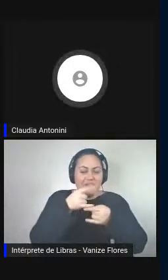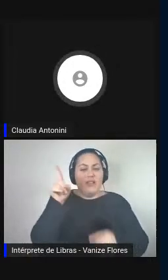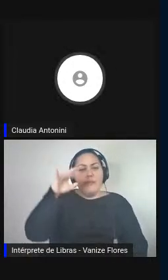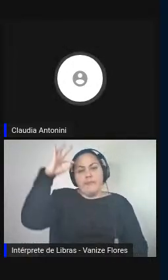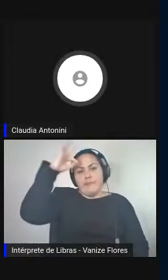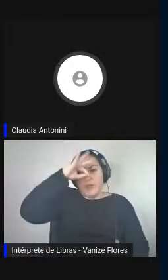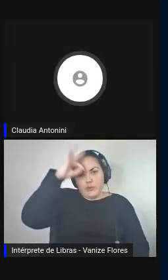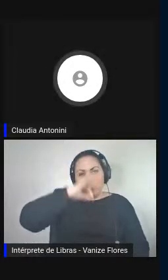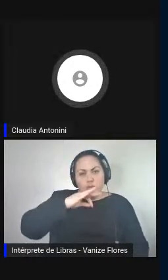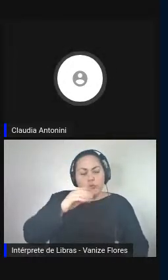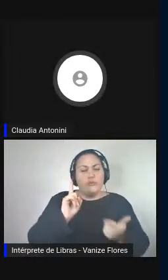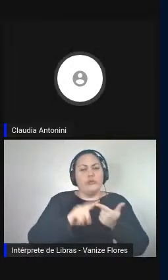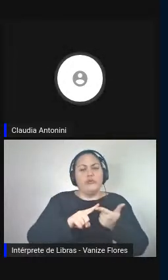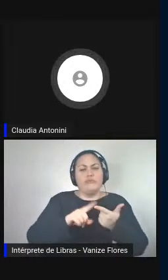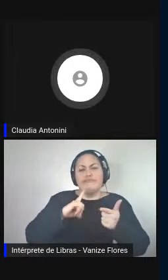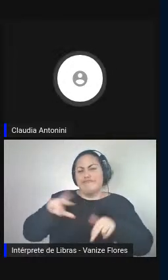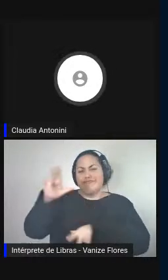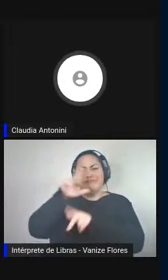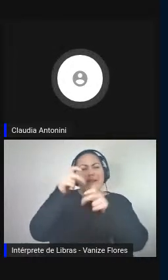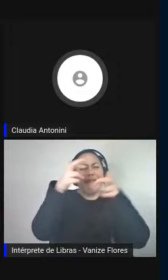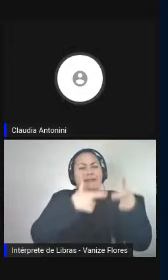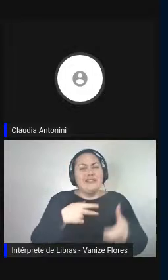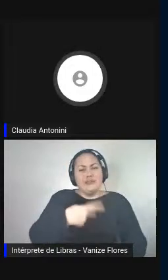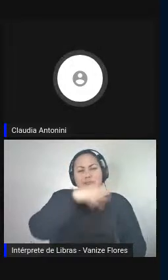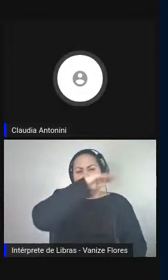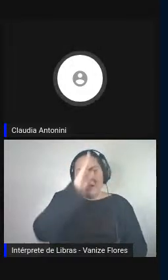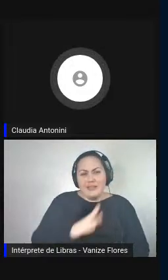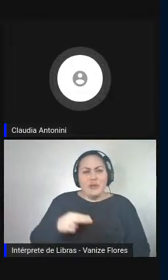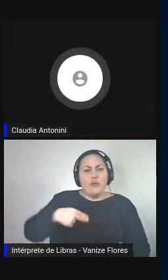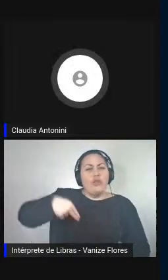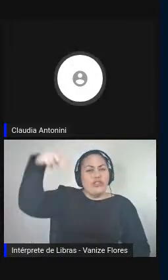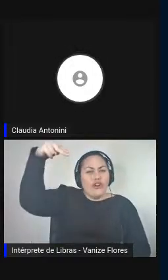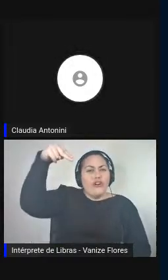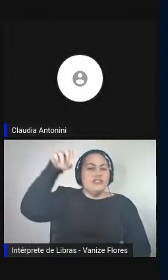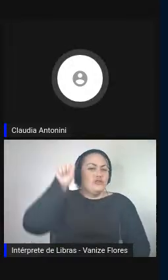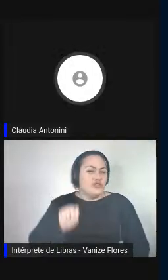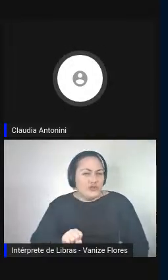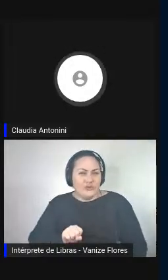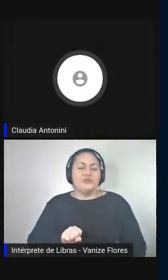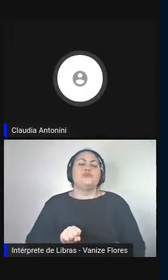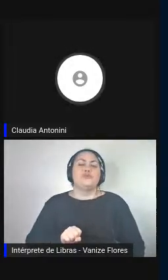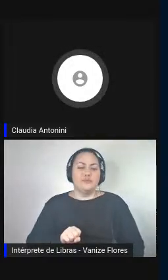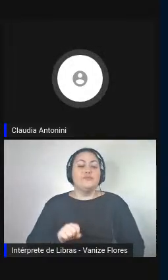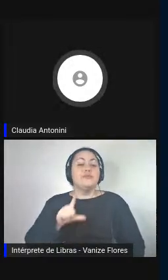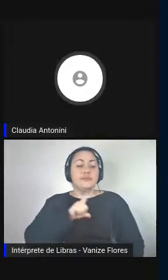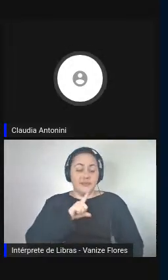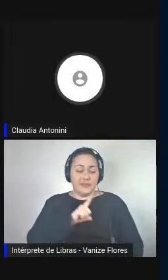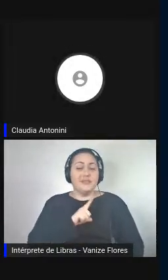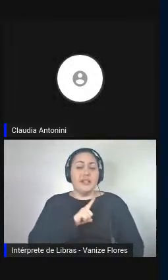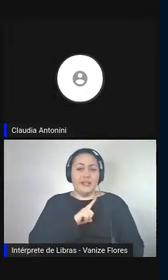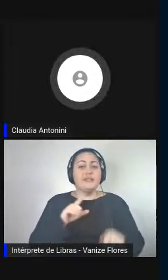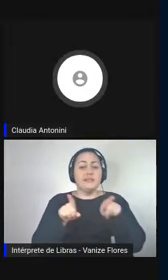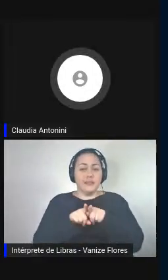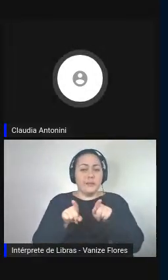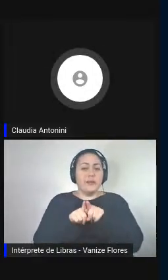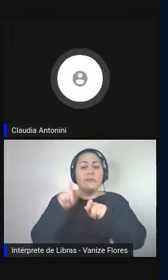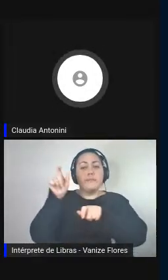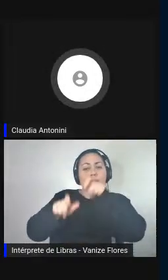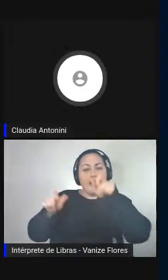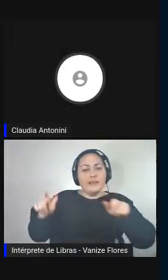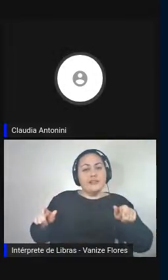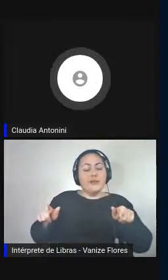de diversas regiões do Brasil, do Norte, do Sul, temos representantes dos